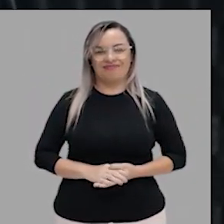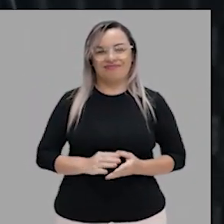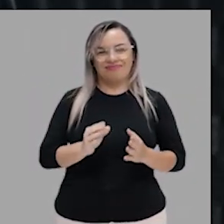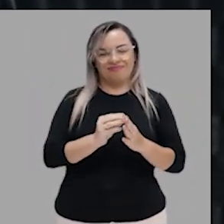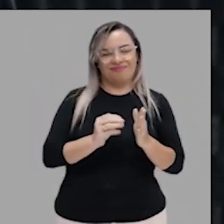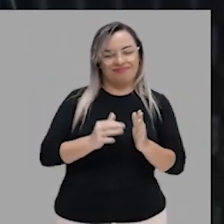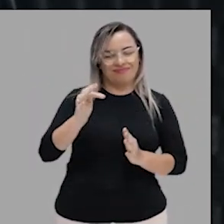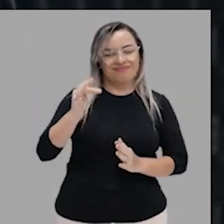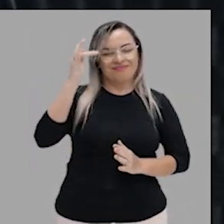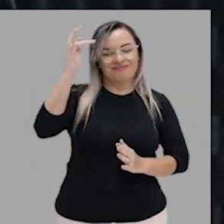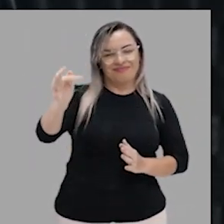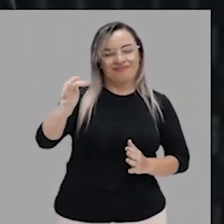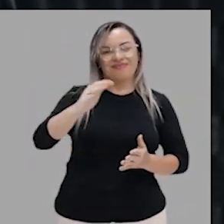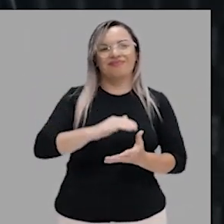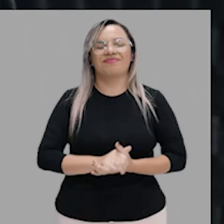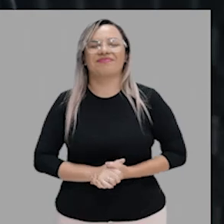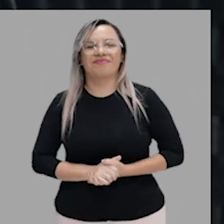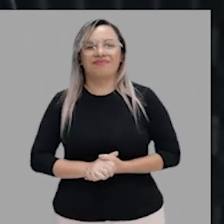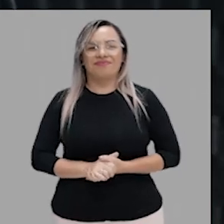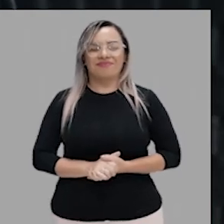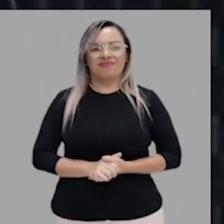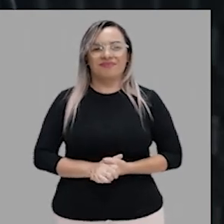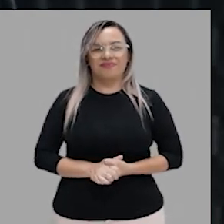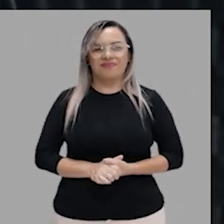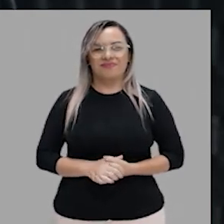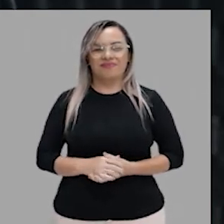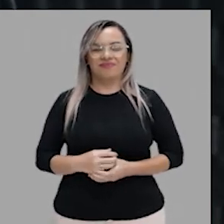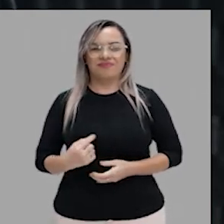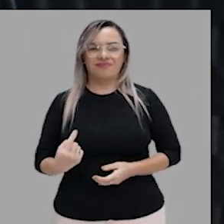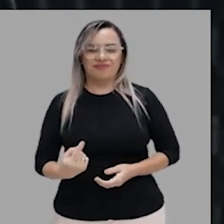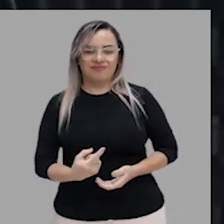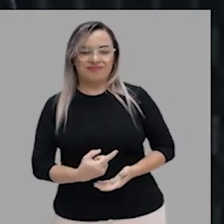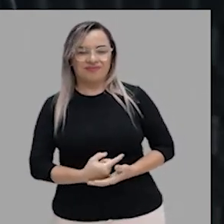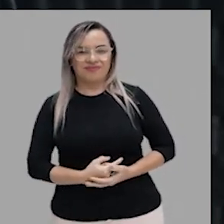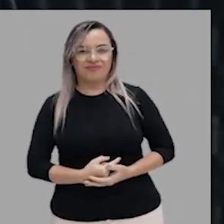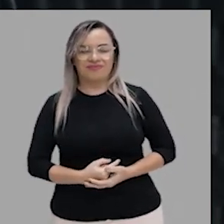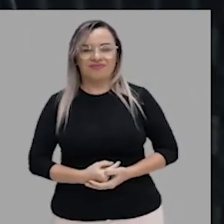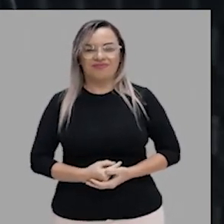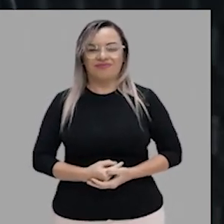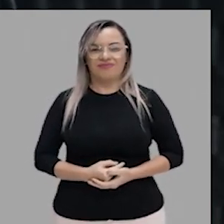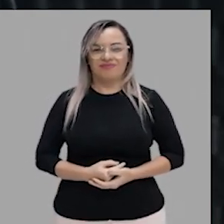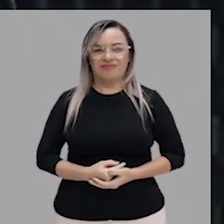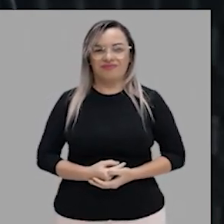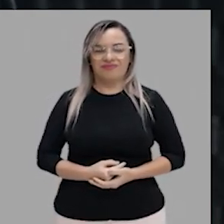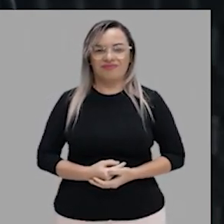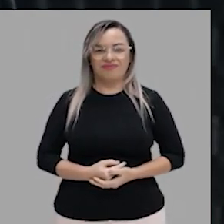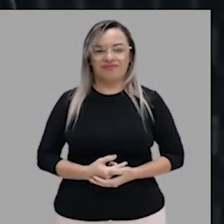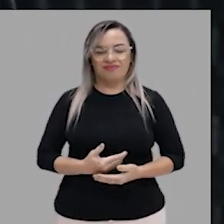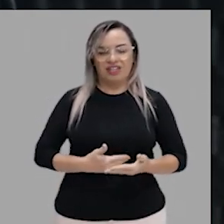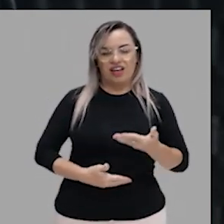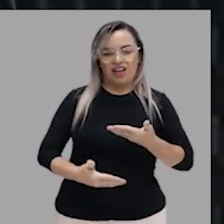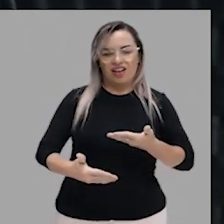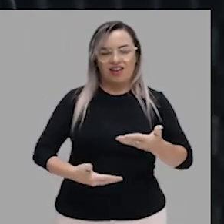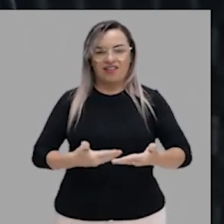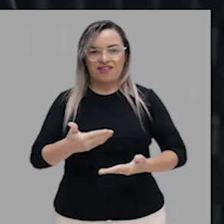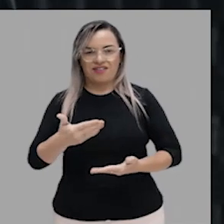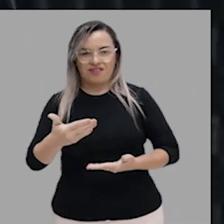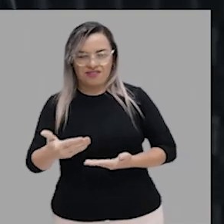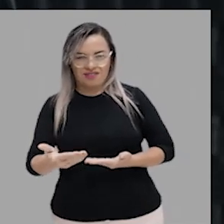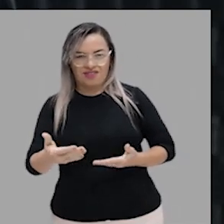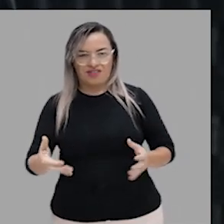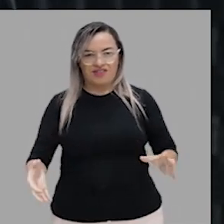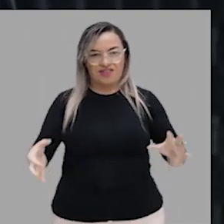futuras. Pois é, nós estávamos falando justamente dessa nossa concordância, porque para